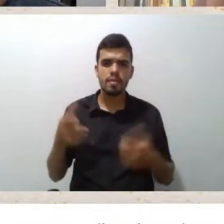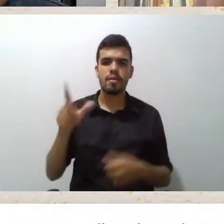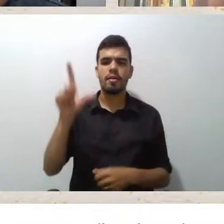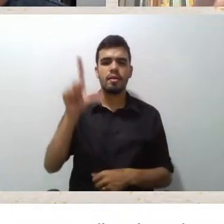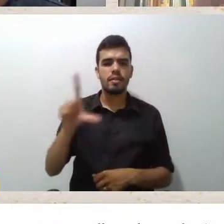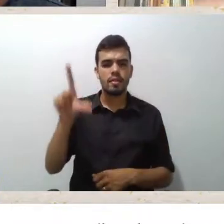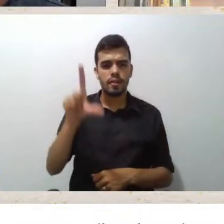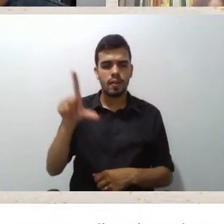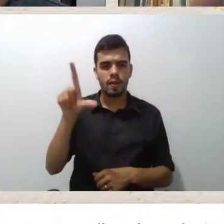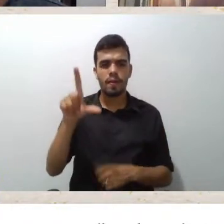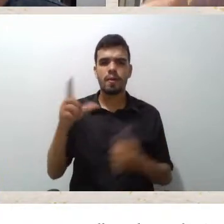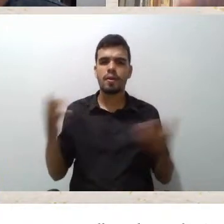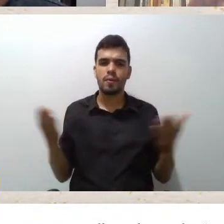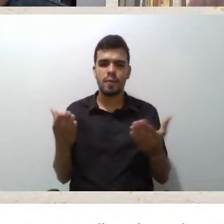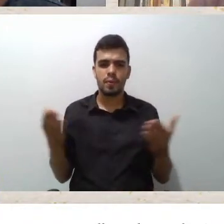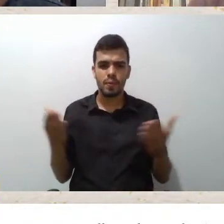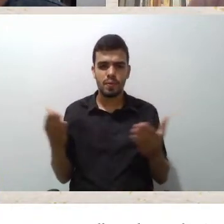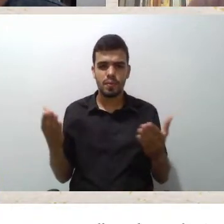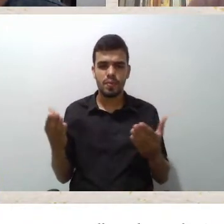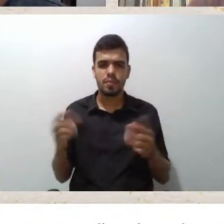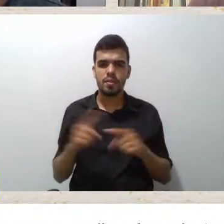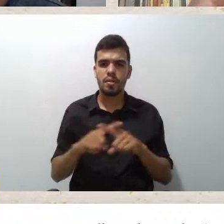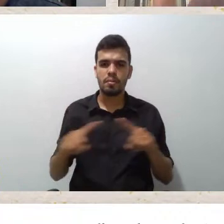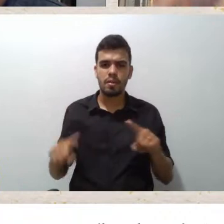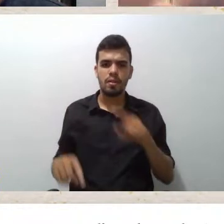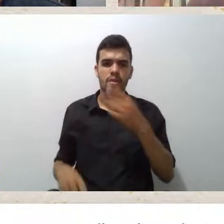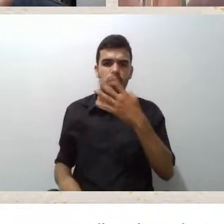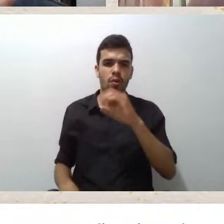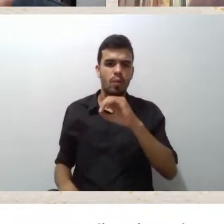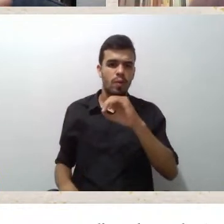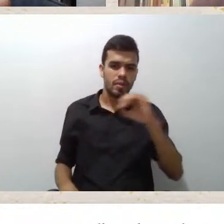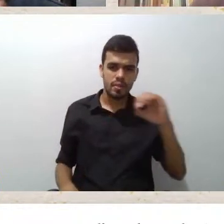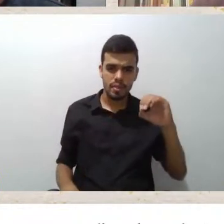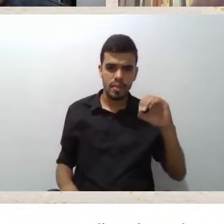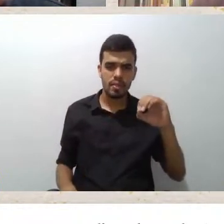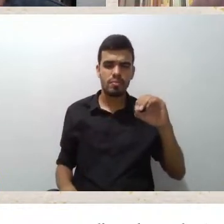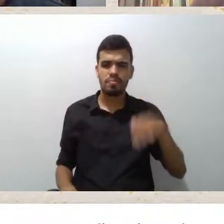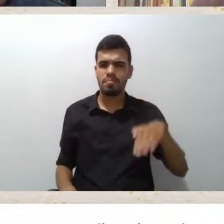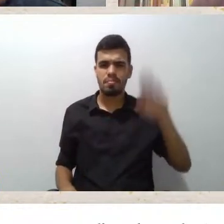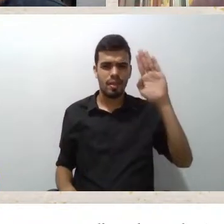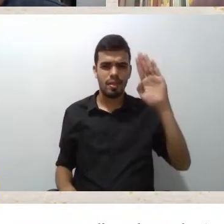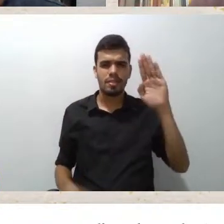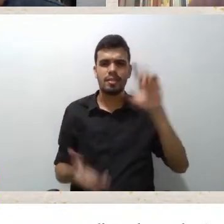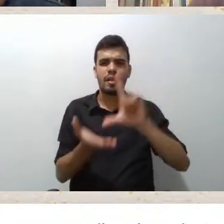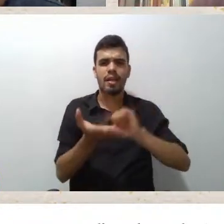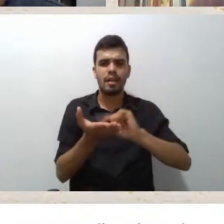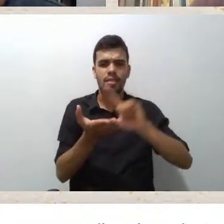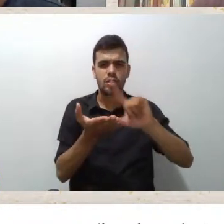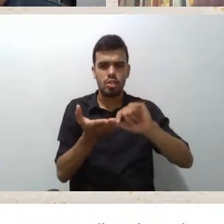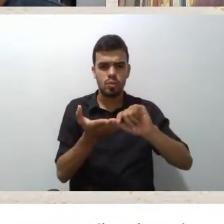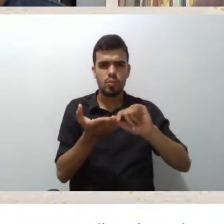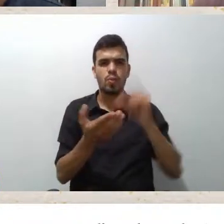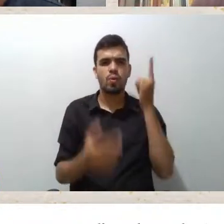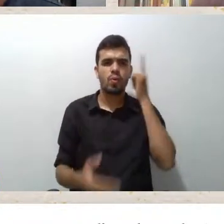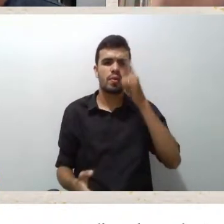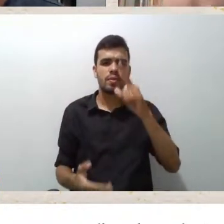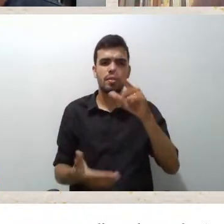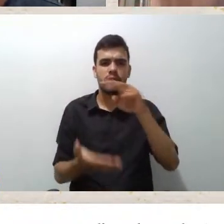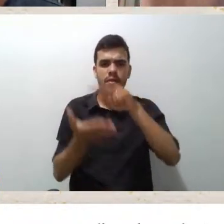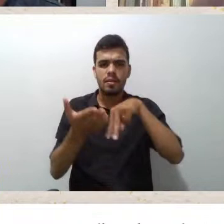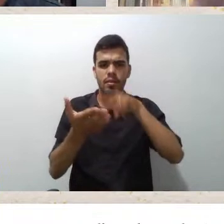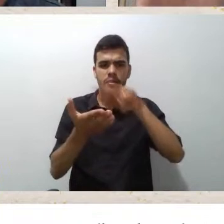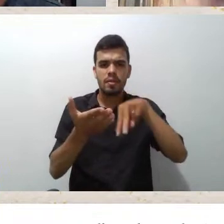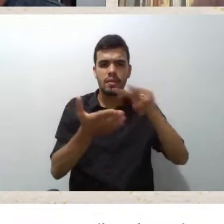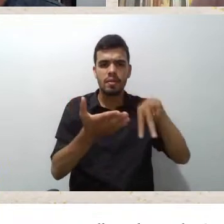Mas Desses 400 E tantos artigos Que eu consegui ler Faltam muitos ainda Mais de 80% Não